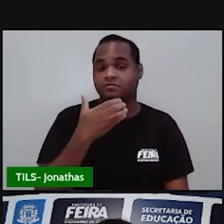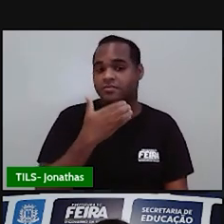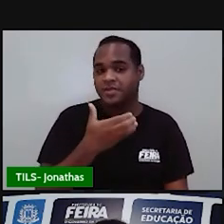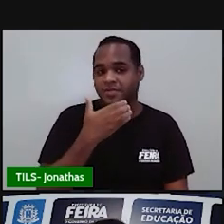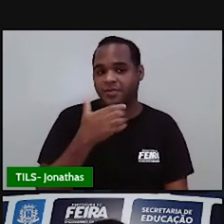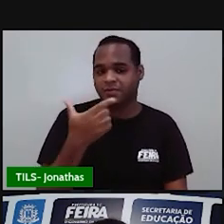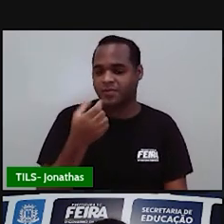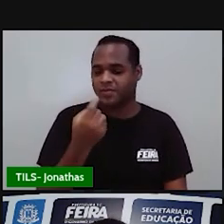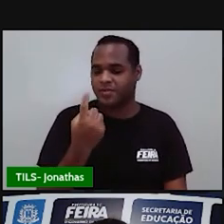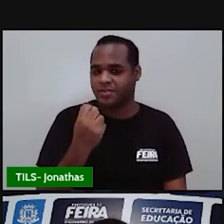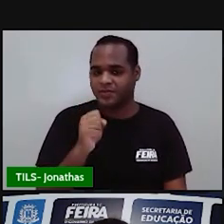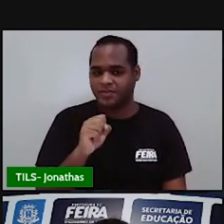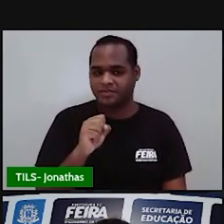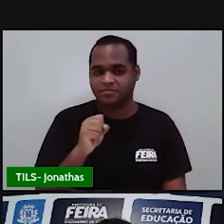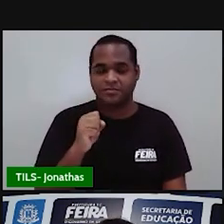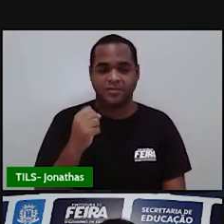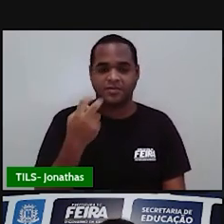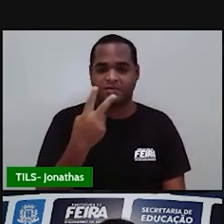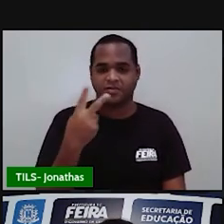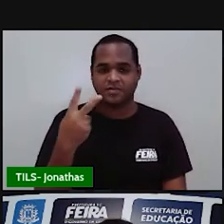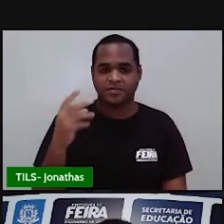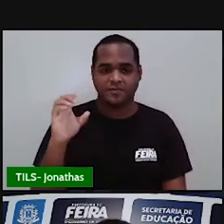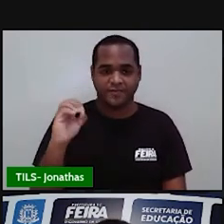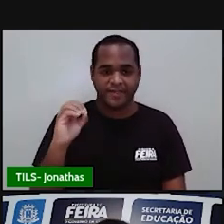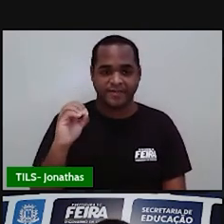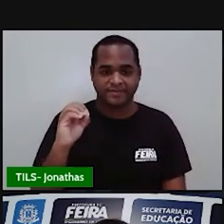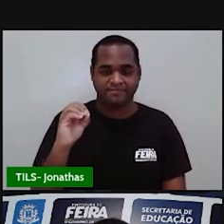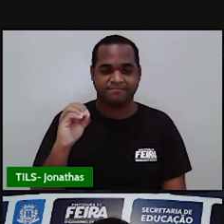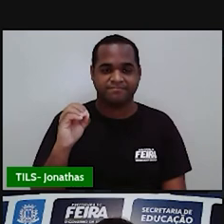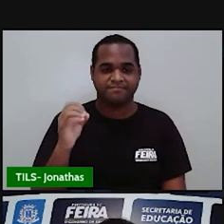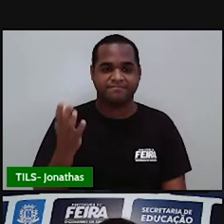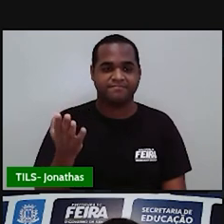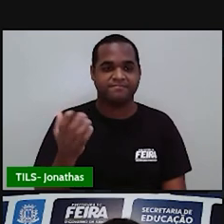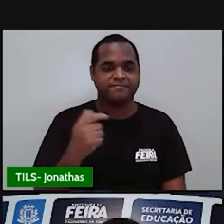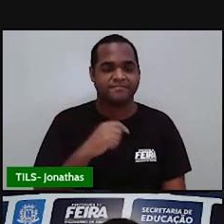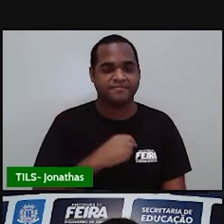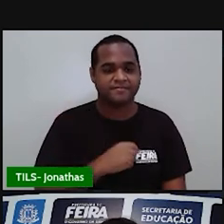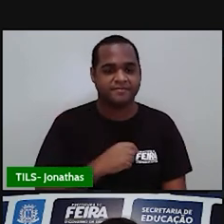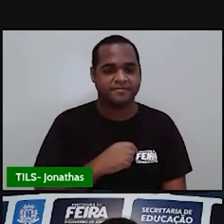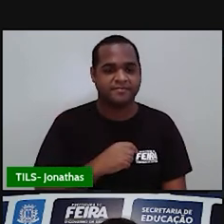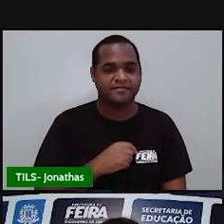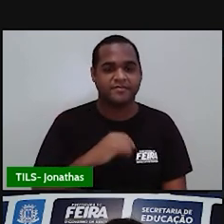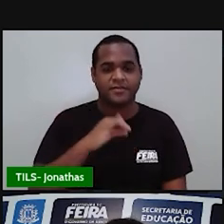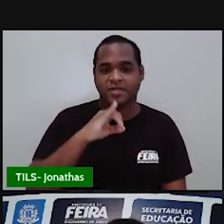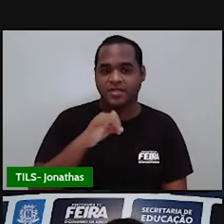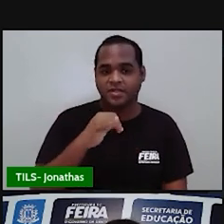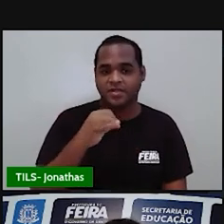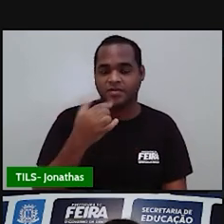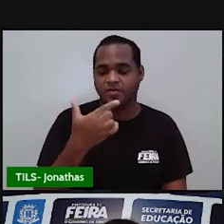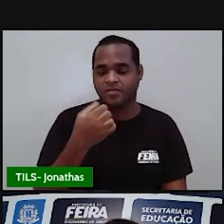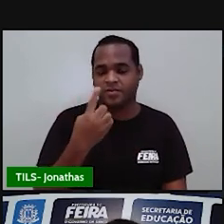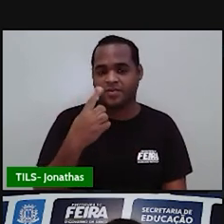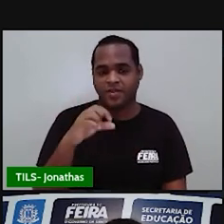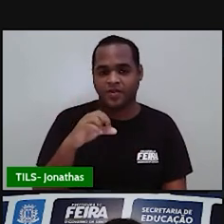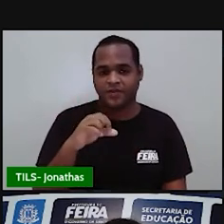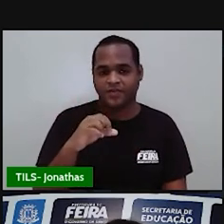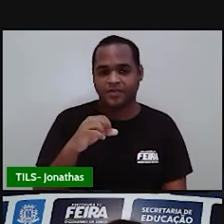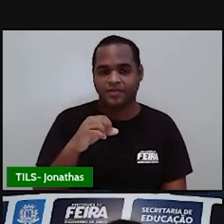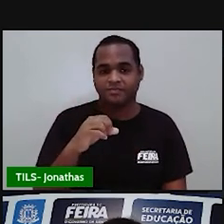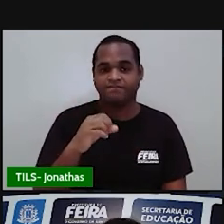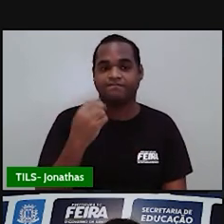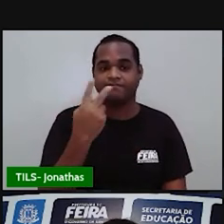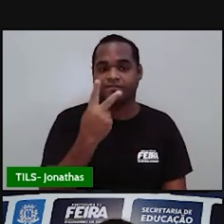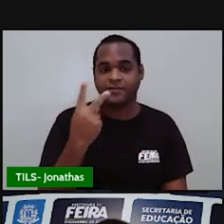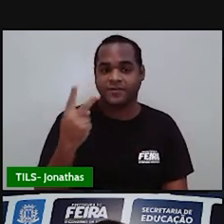um pouquinho. O meu consumo foi para 220 kWh. em janeiro de 2019 em subiu de